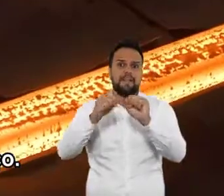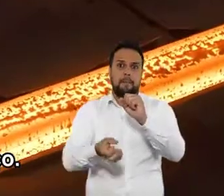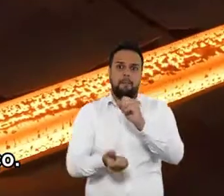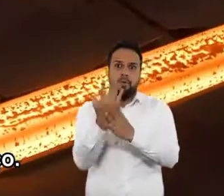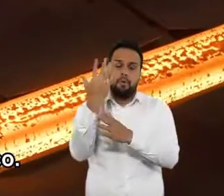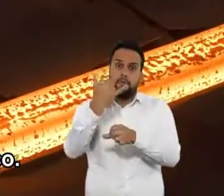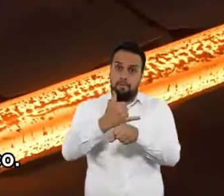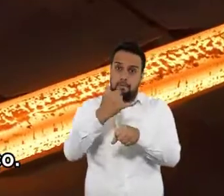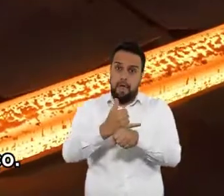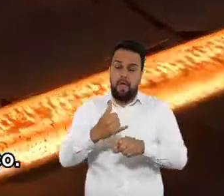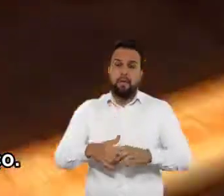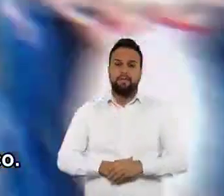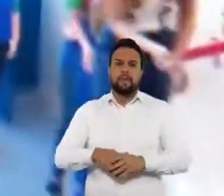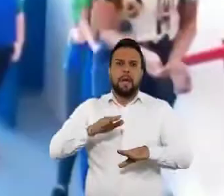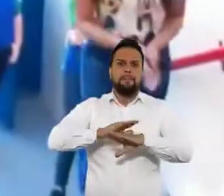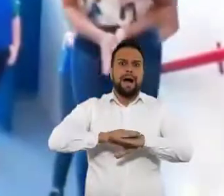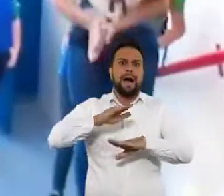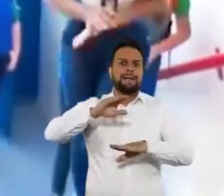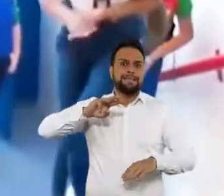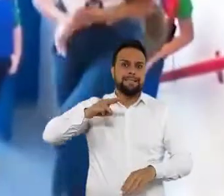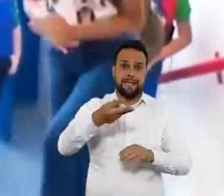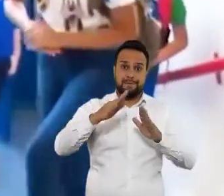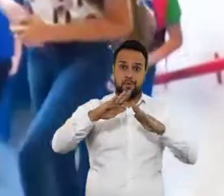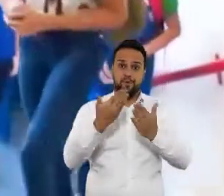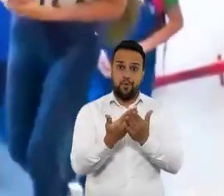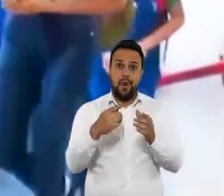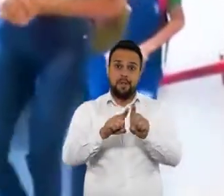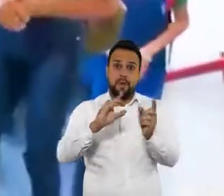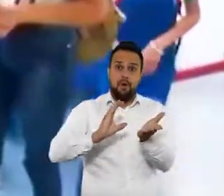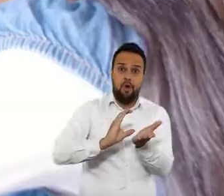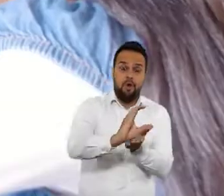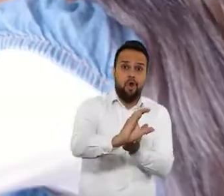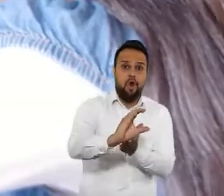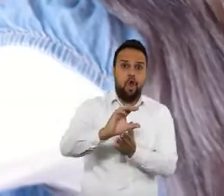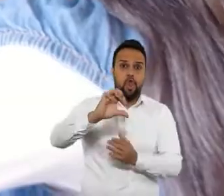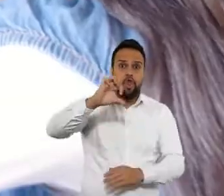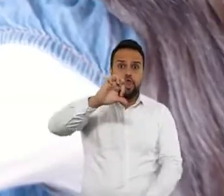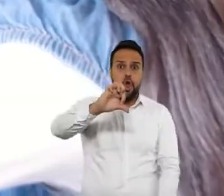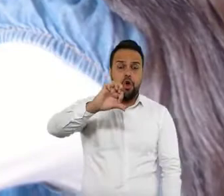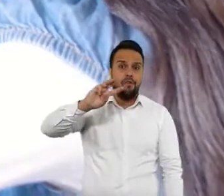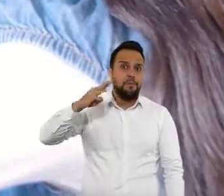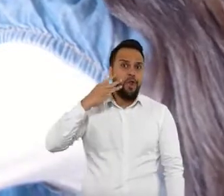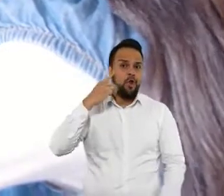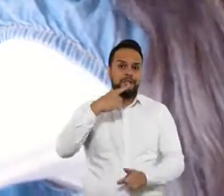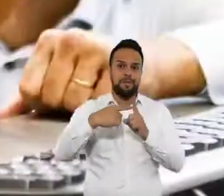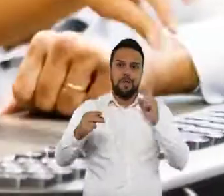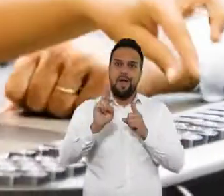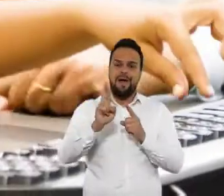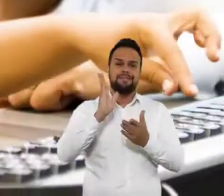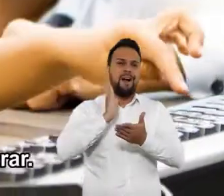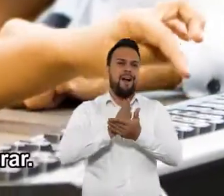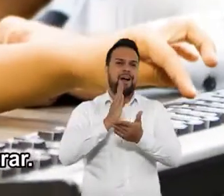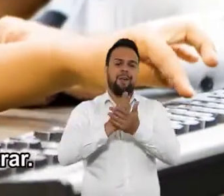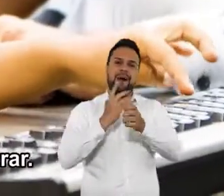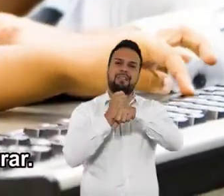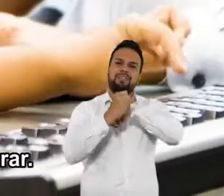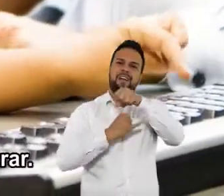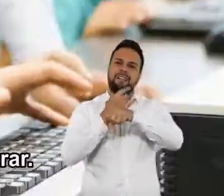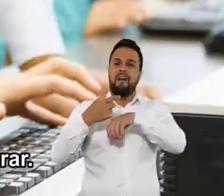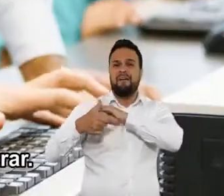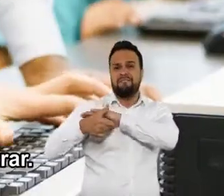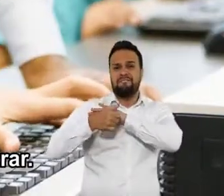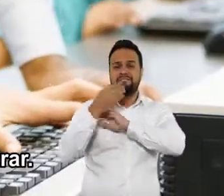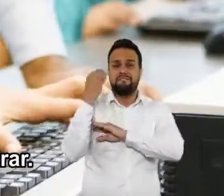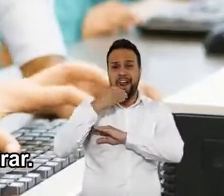diretamente na produção de aço. E em mais de 3 mil escolas foram investidos 9 milhões e meio de reais para acabar